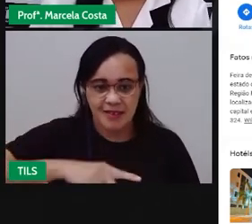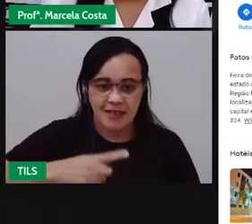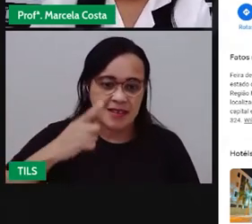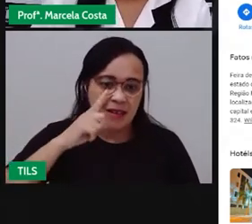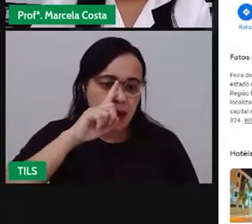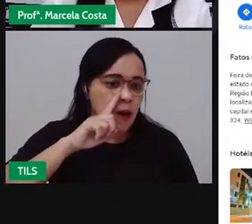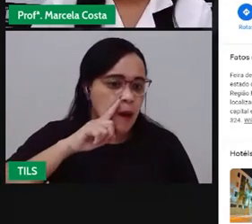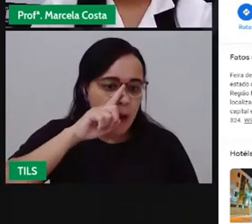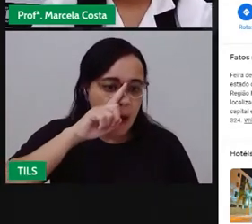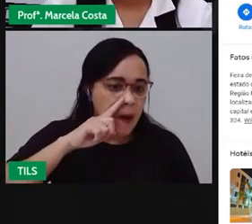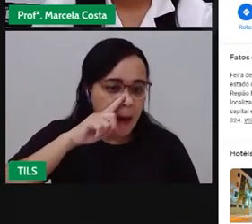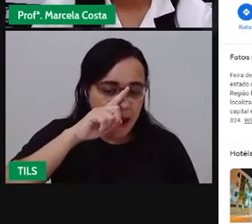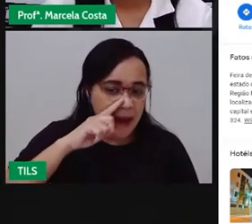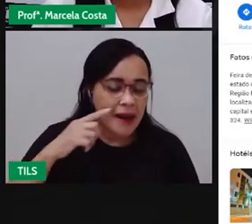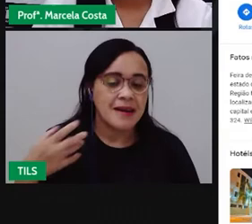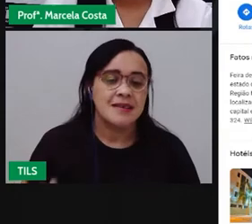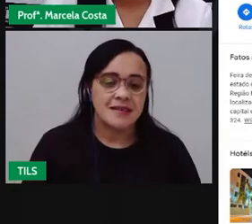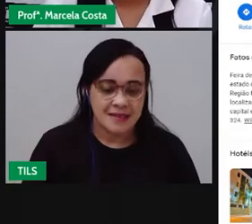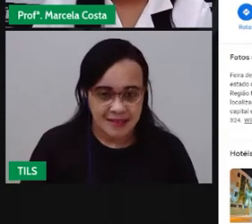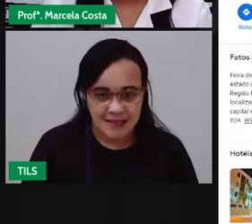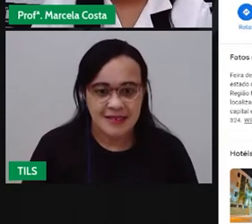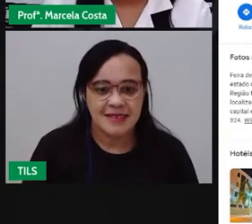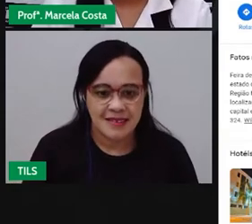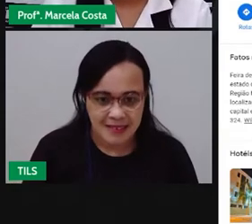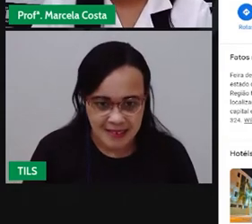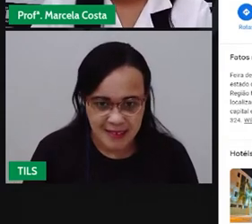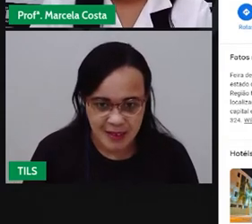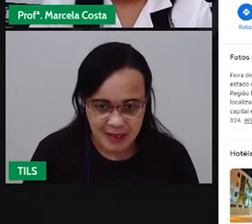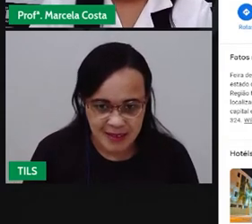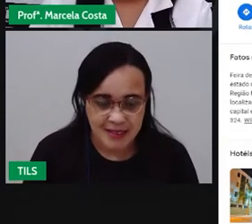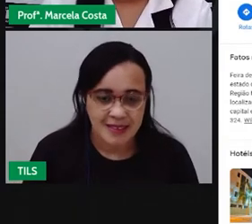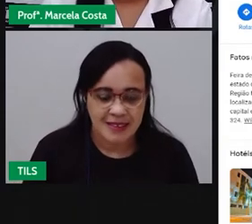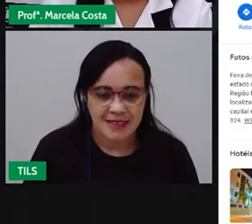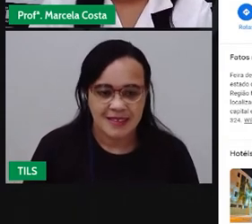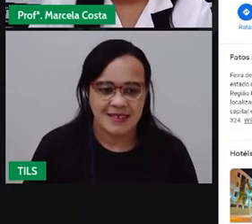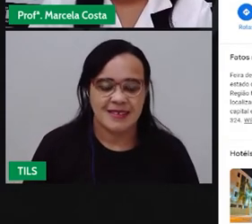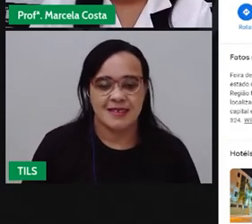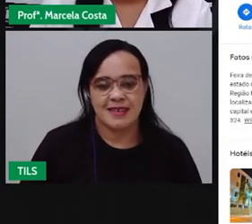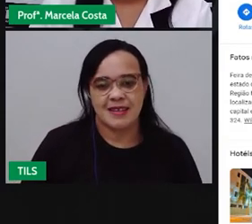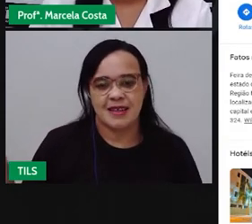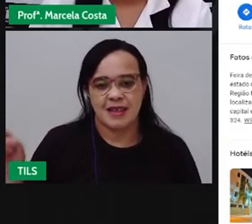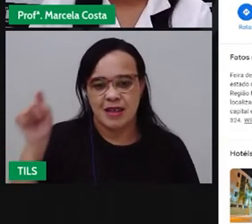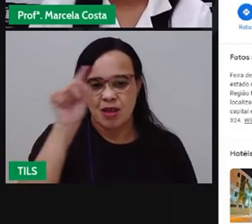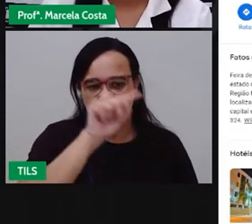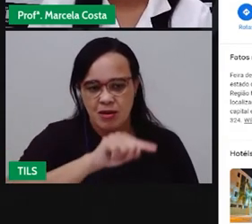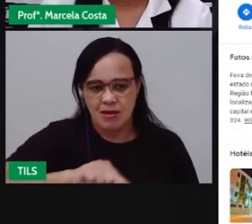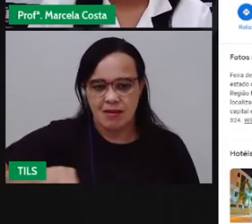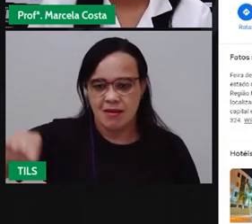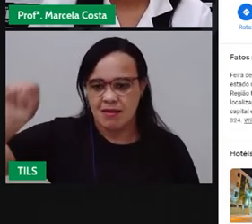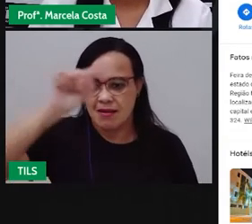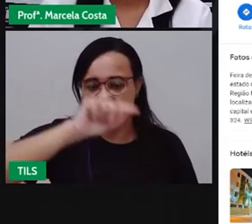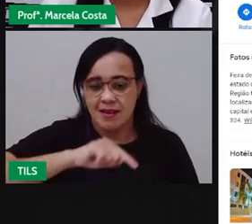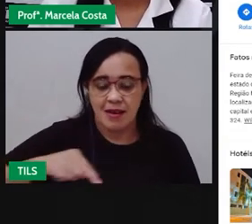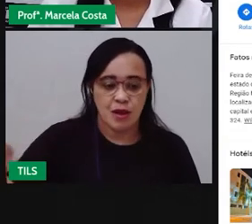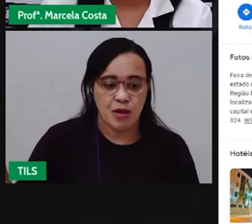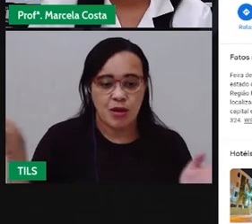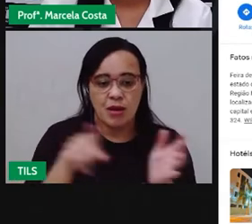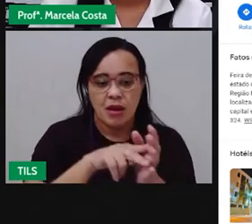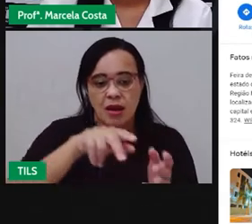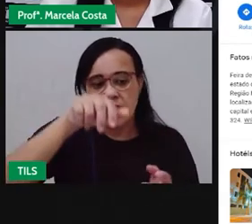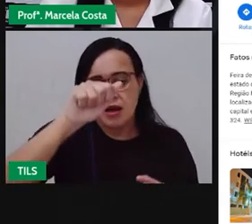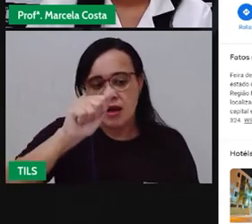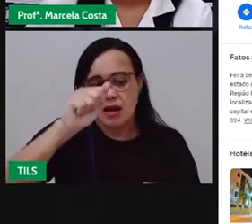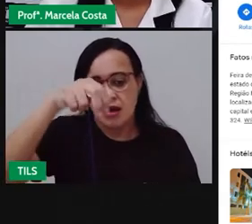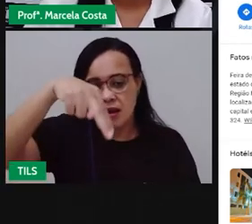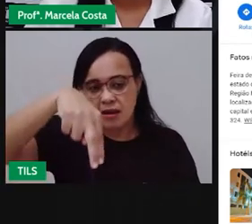Aqui em Feira de Santana a gente conhece como o anel de contorno, que delineia essa região central aqui